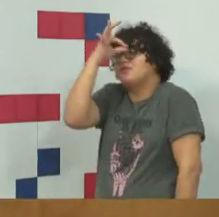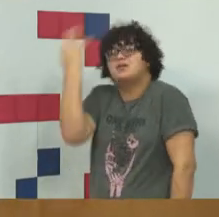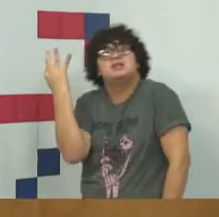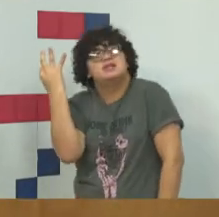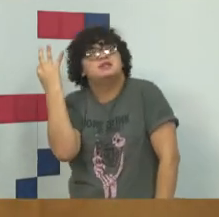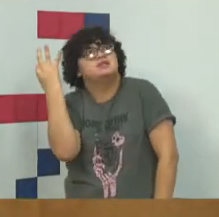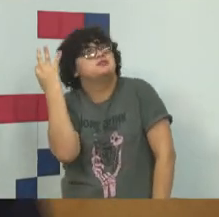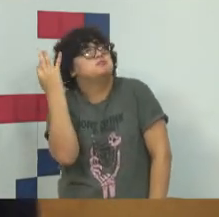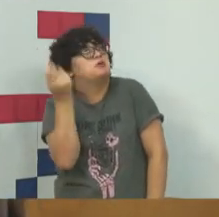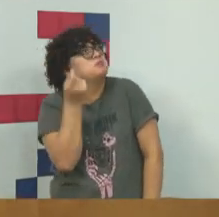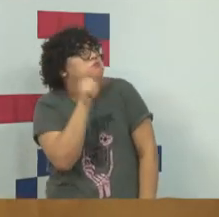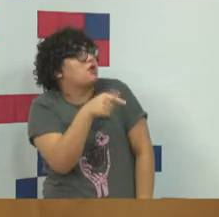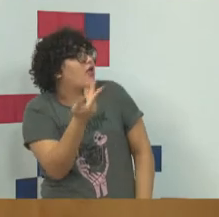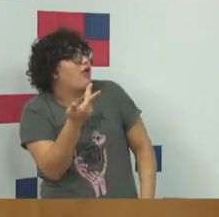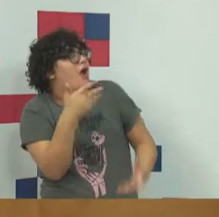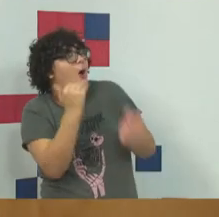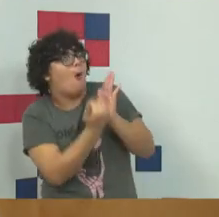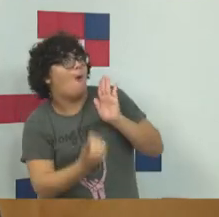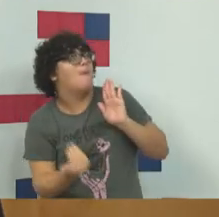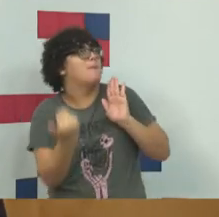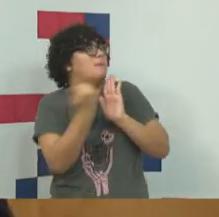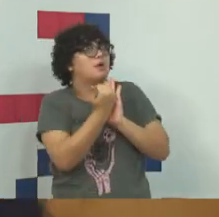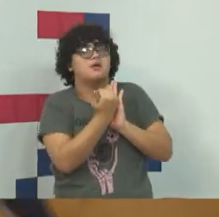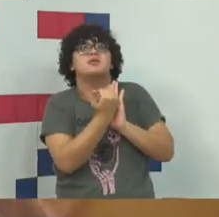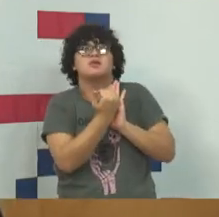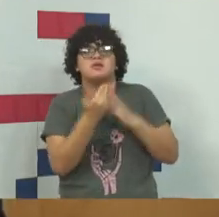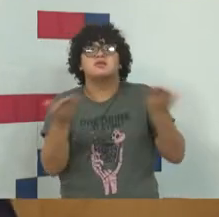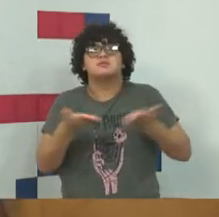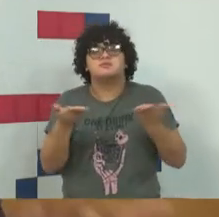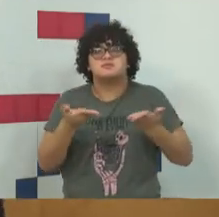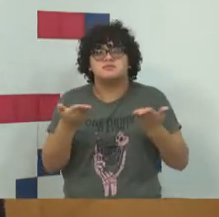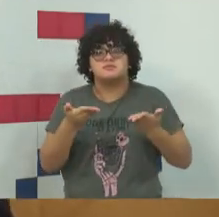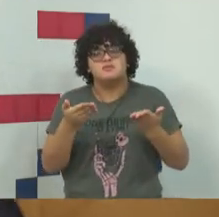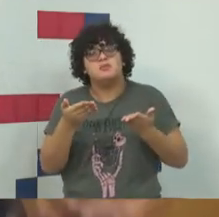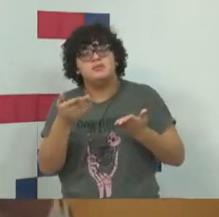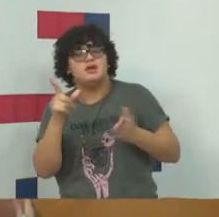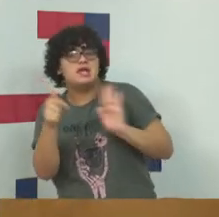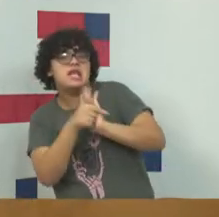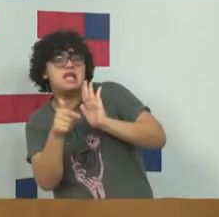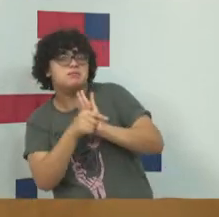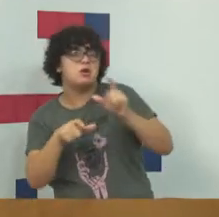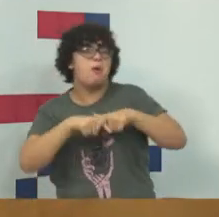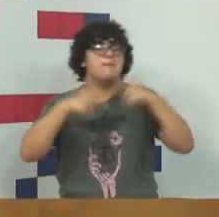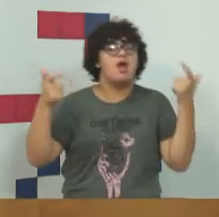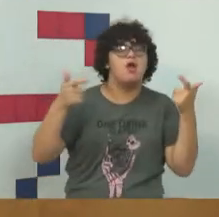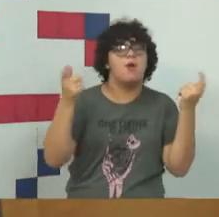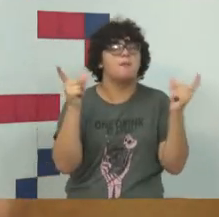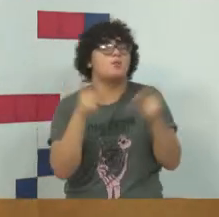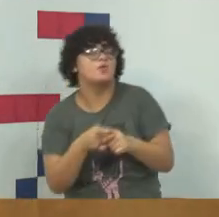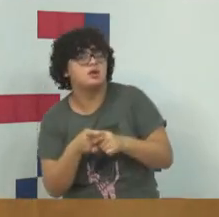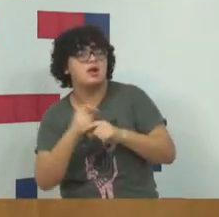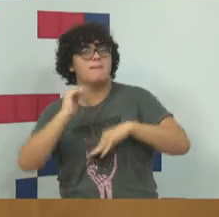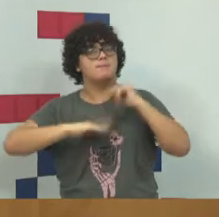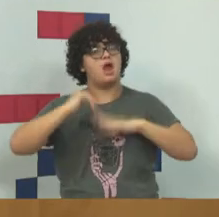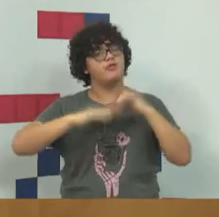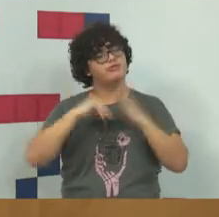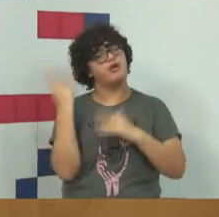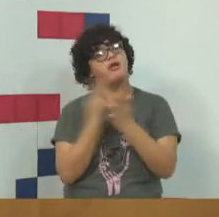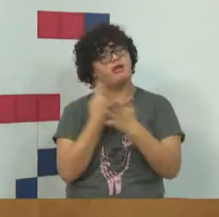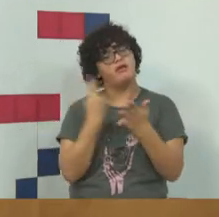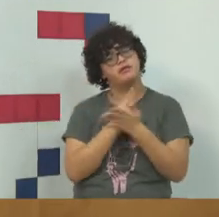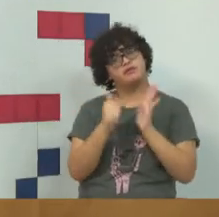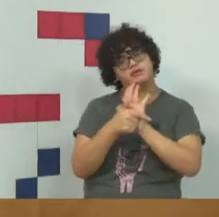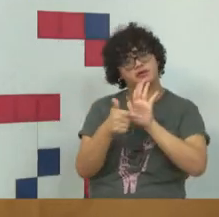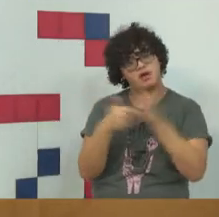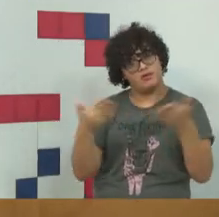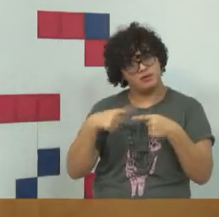se aumentou consideravelmente ou não a prática desses crimes